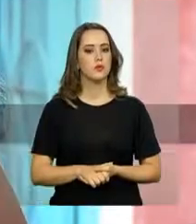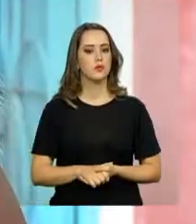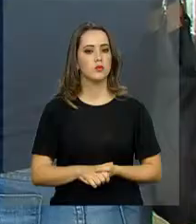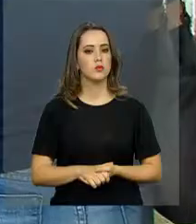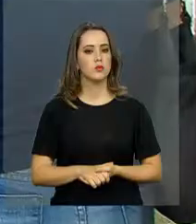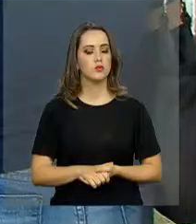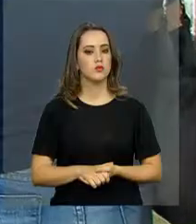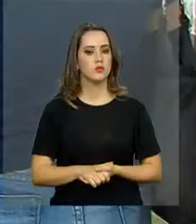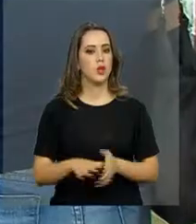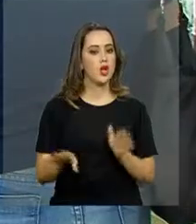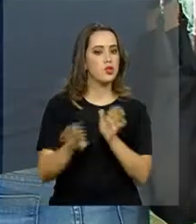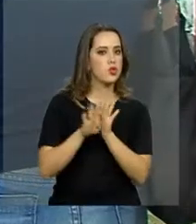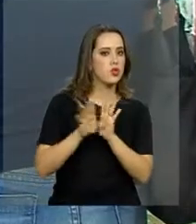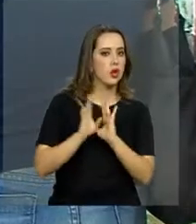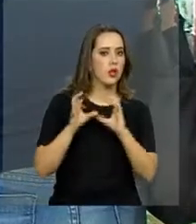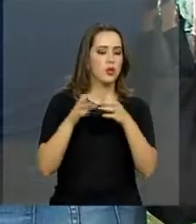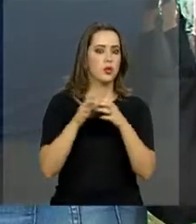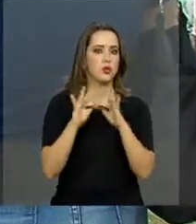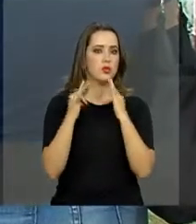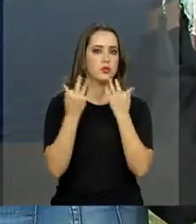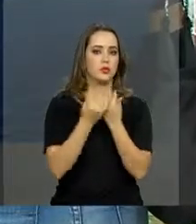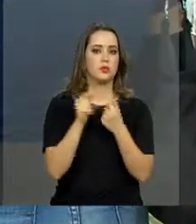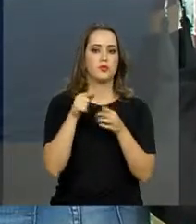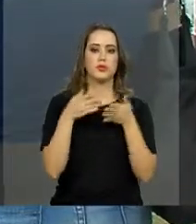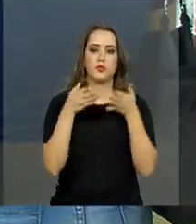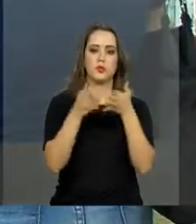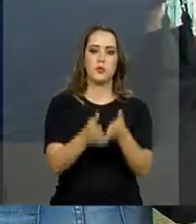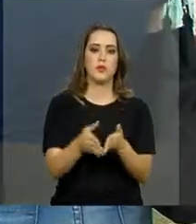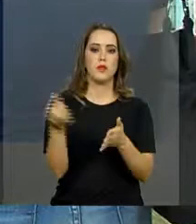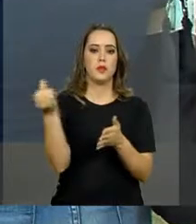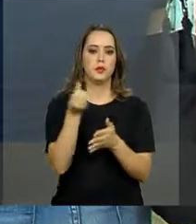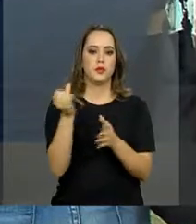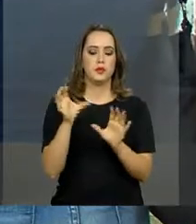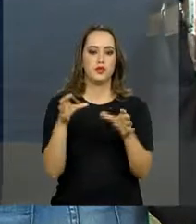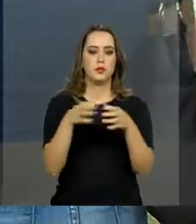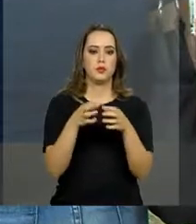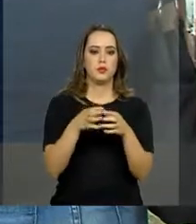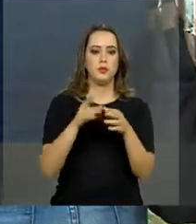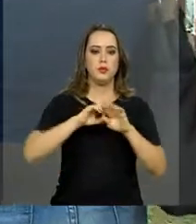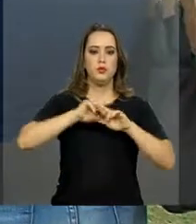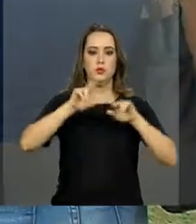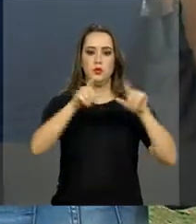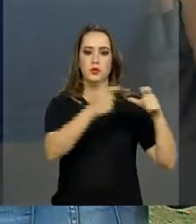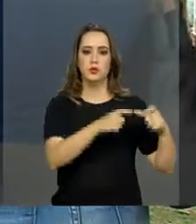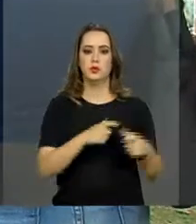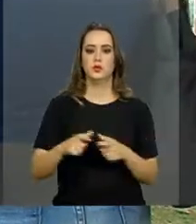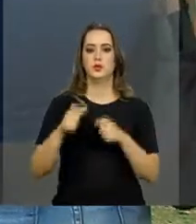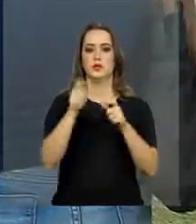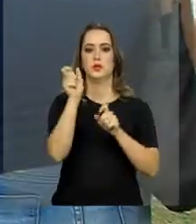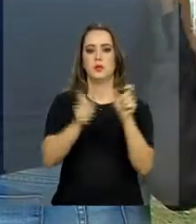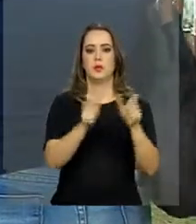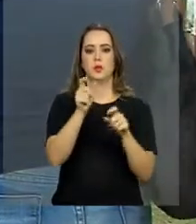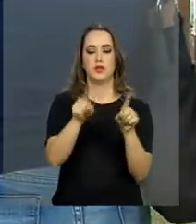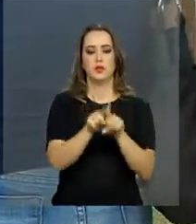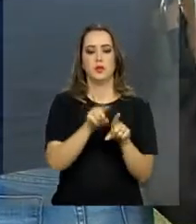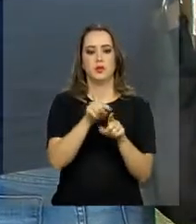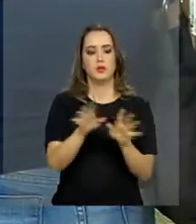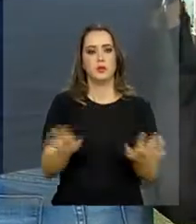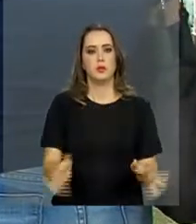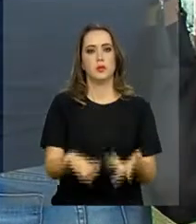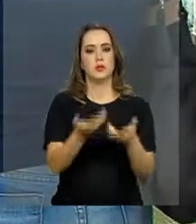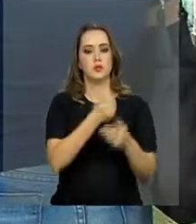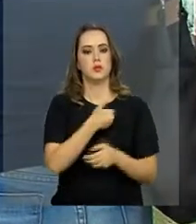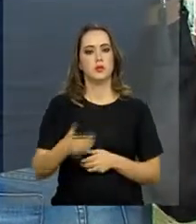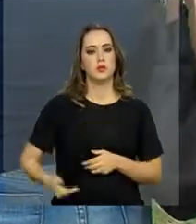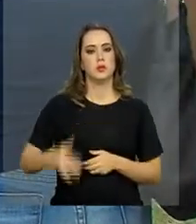A chegada dessa família em Brasília faz parte da sexta etapa de interiorização de venezuelanos, promovida pelo governo